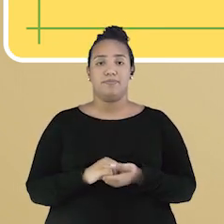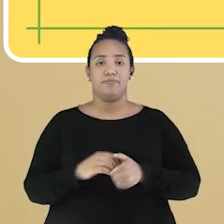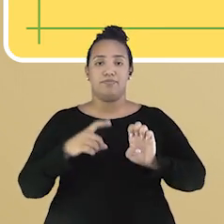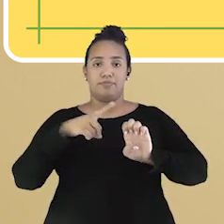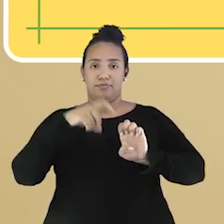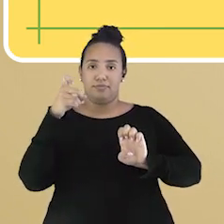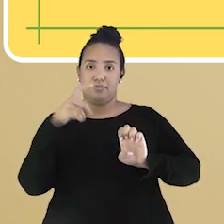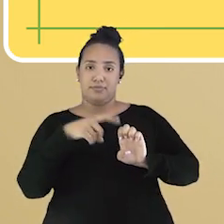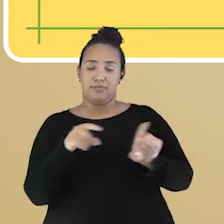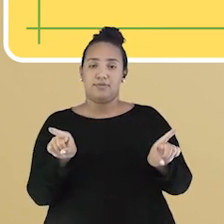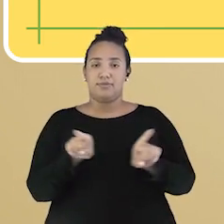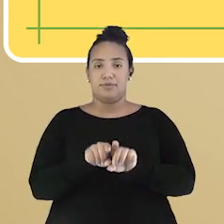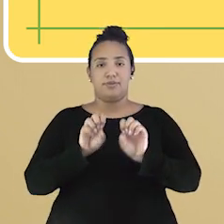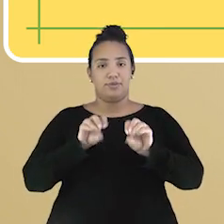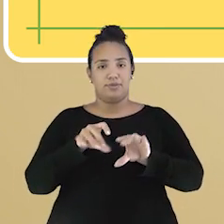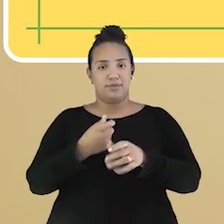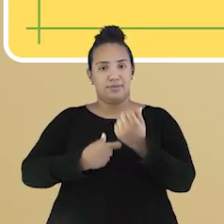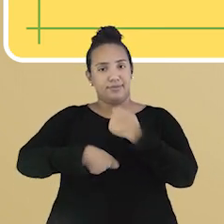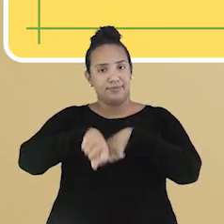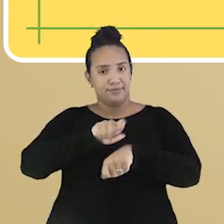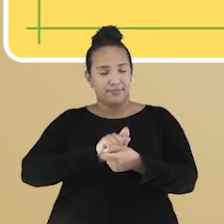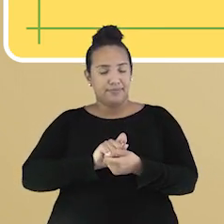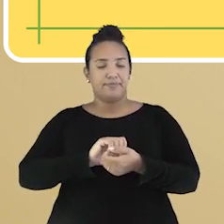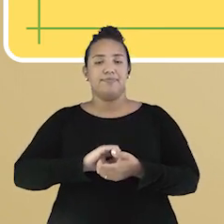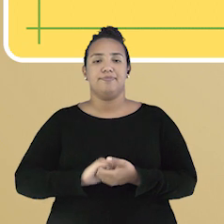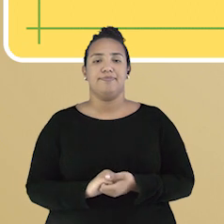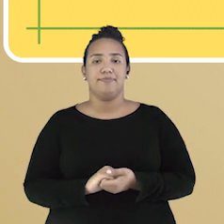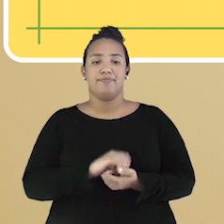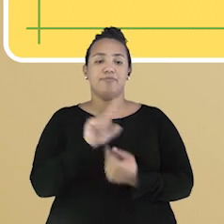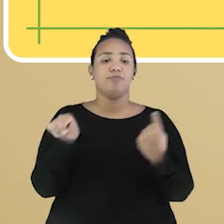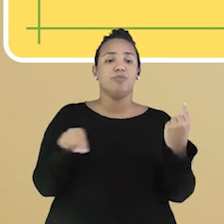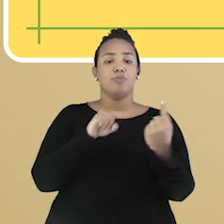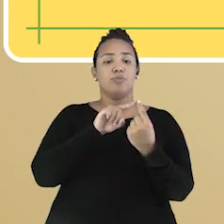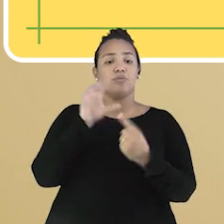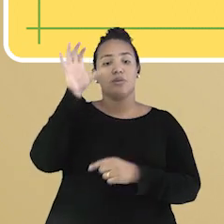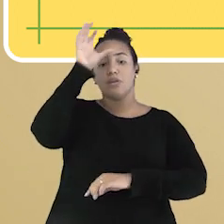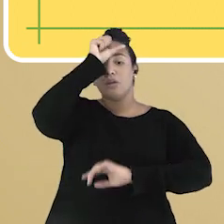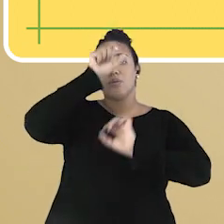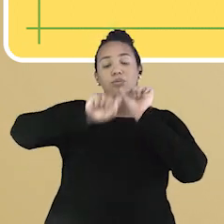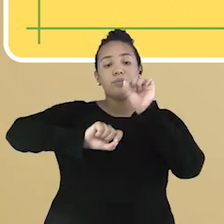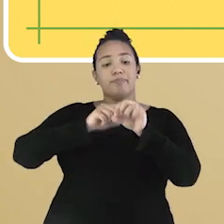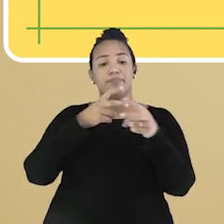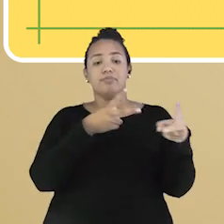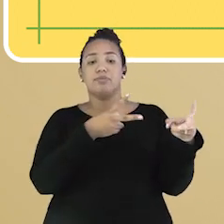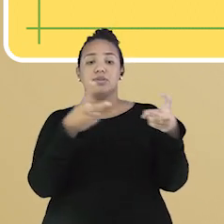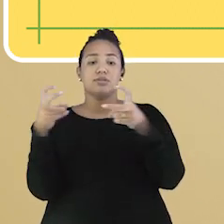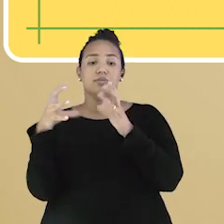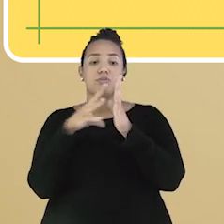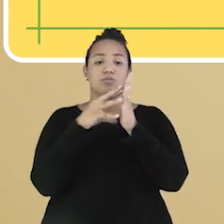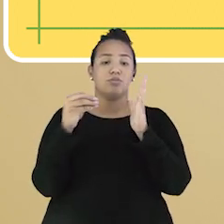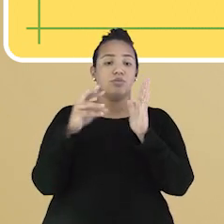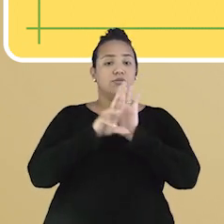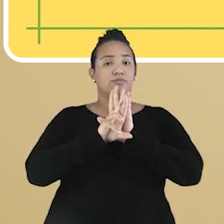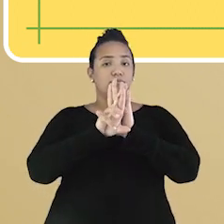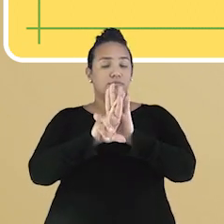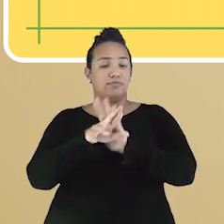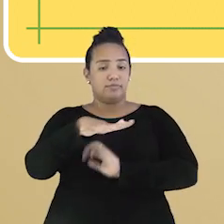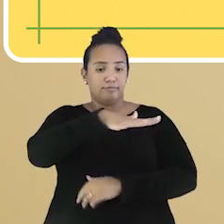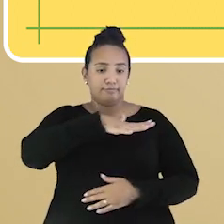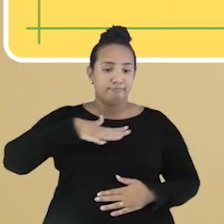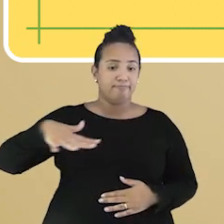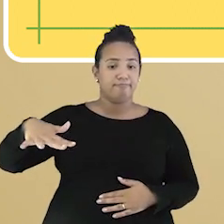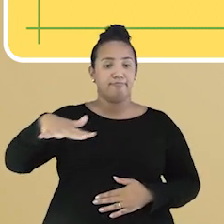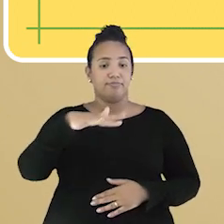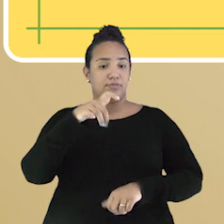empreendedorismo e educação financeira. O objetivo de aprendizagem, observar modelos de representação e